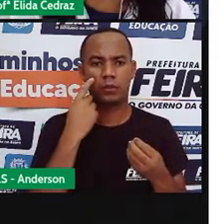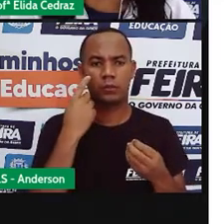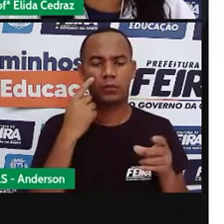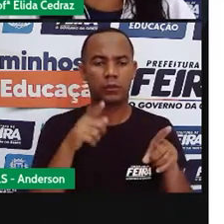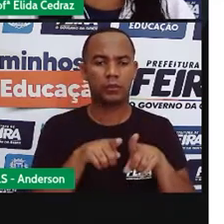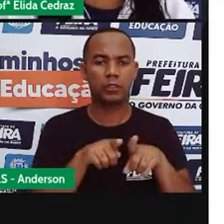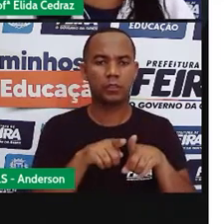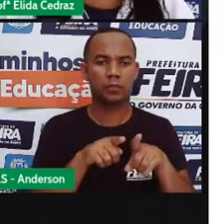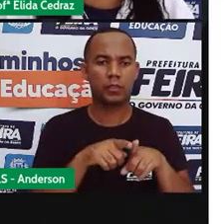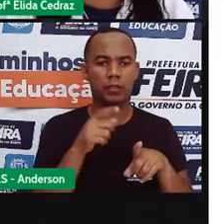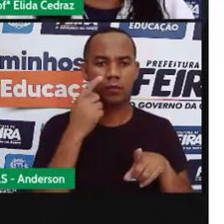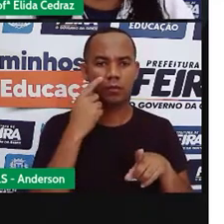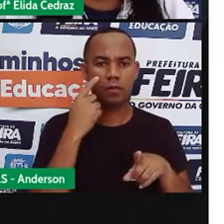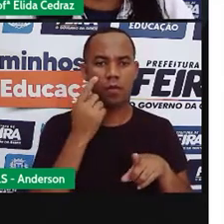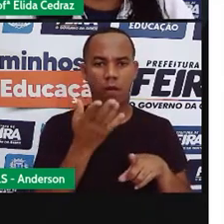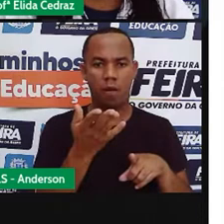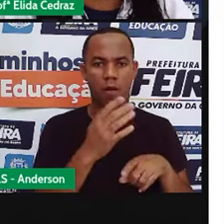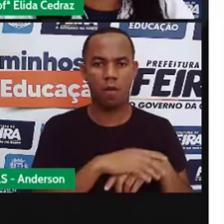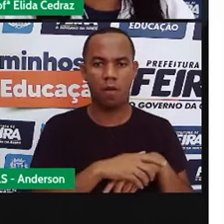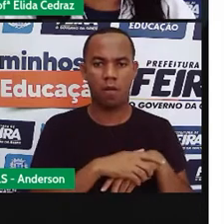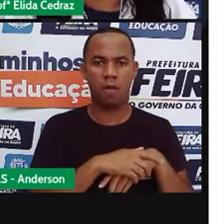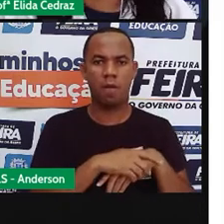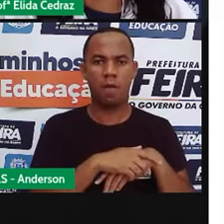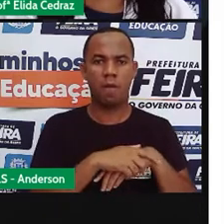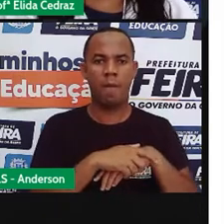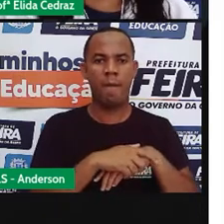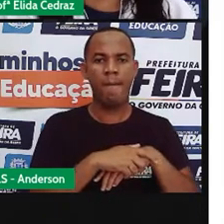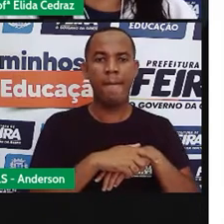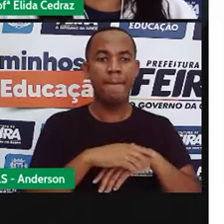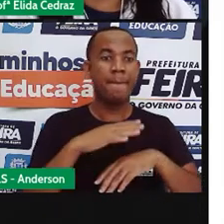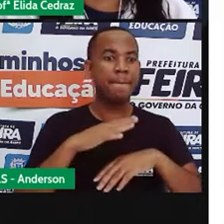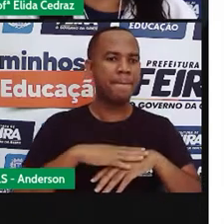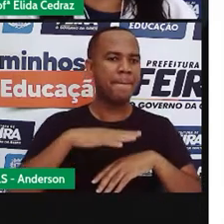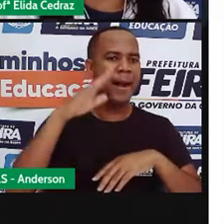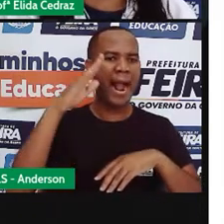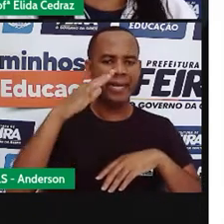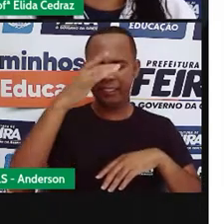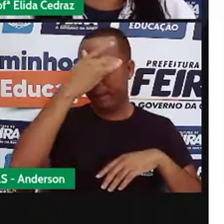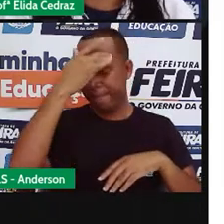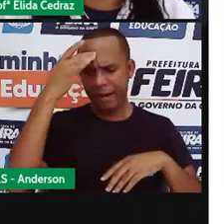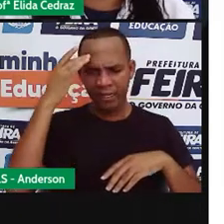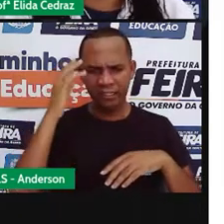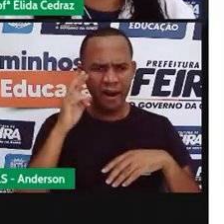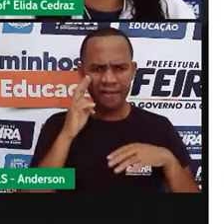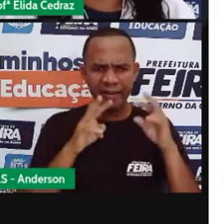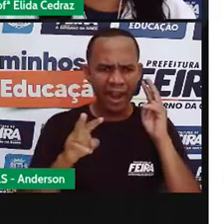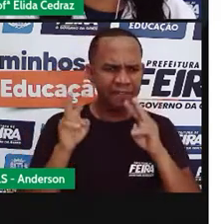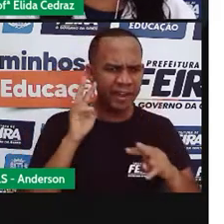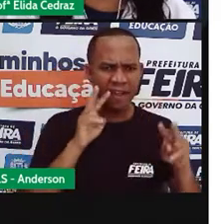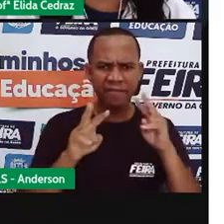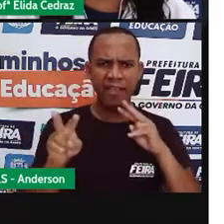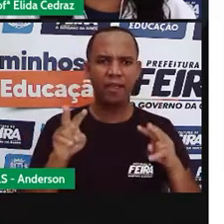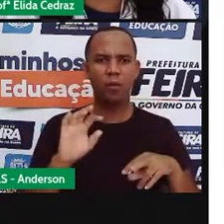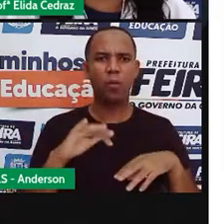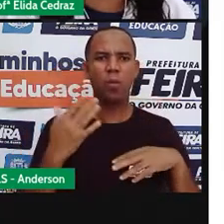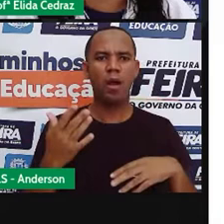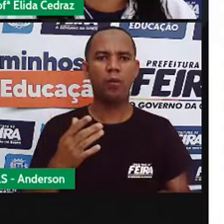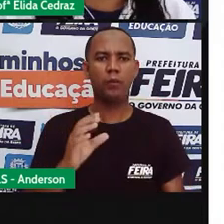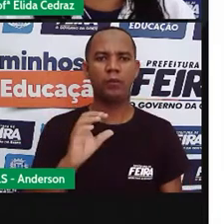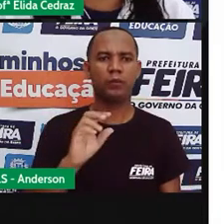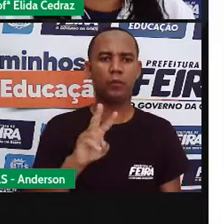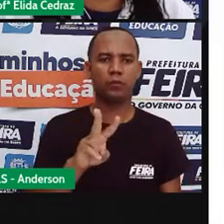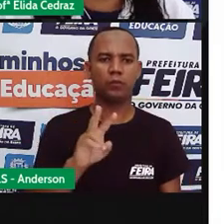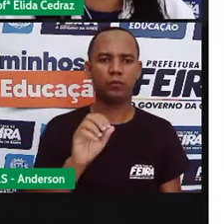chamados de portais. Os mais acessados são o UOL, Globo.com,